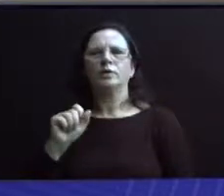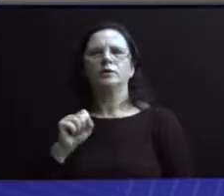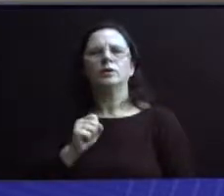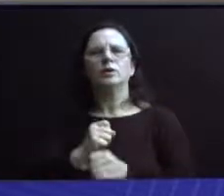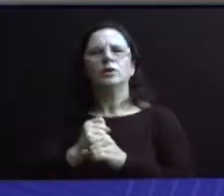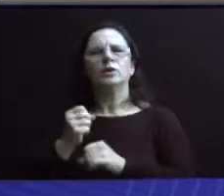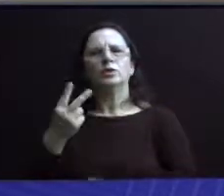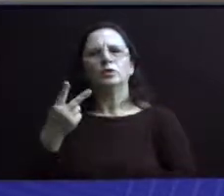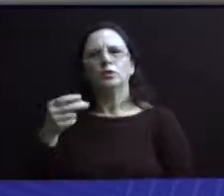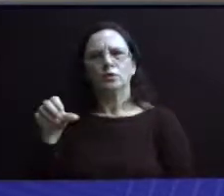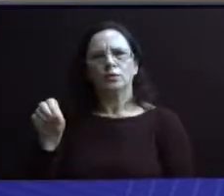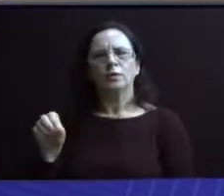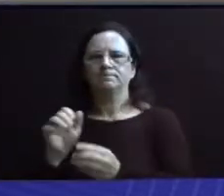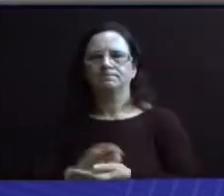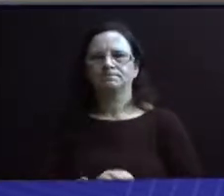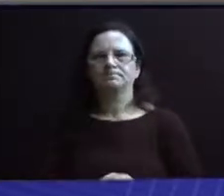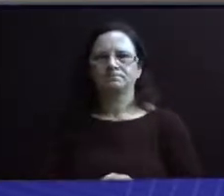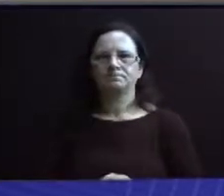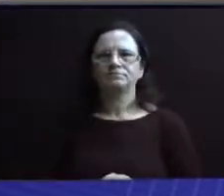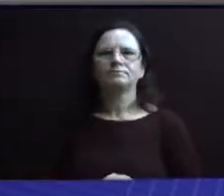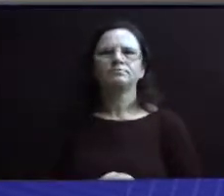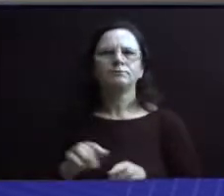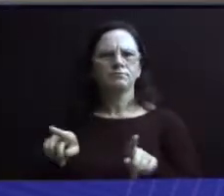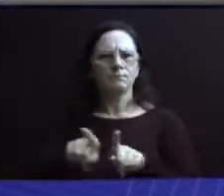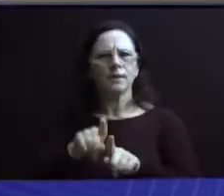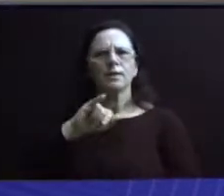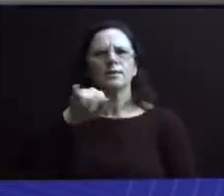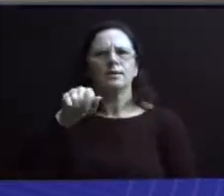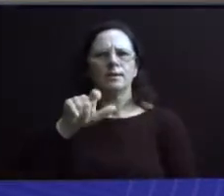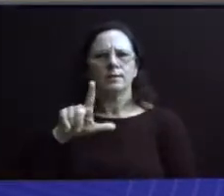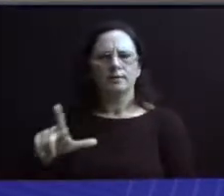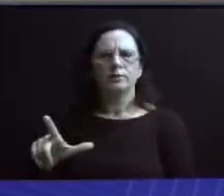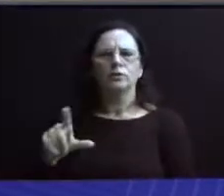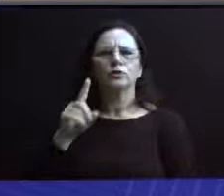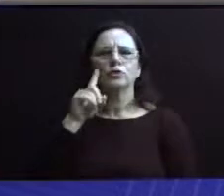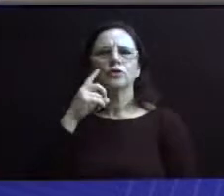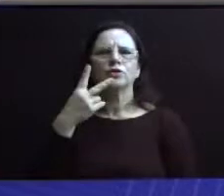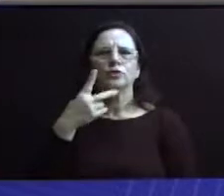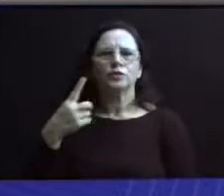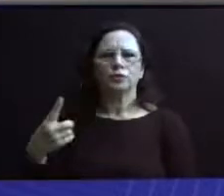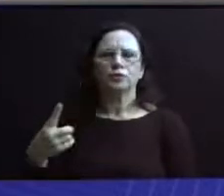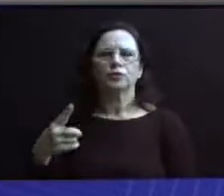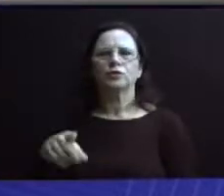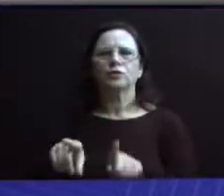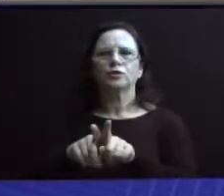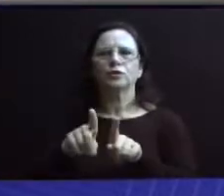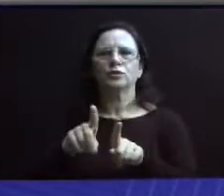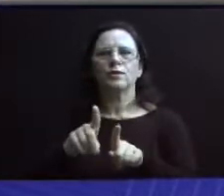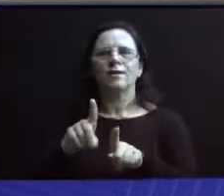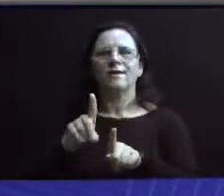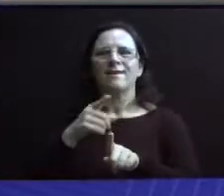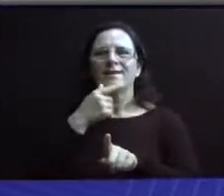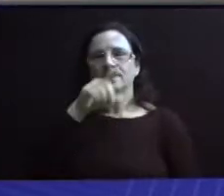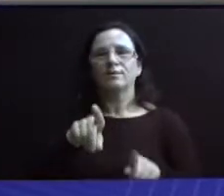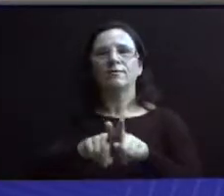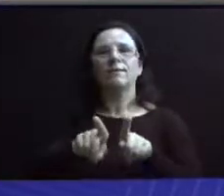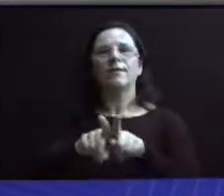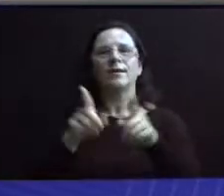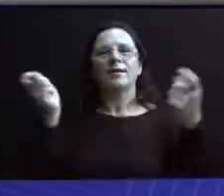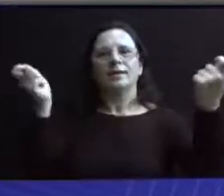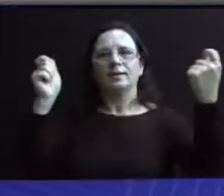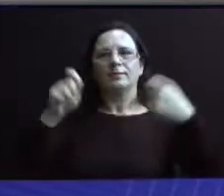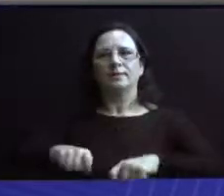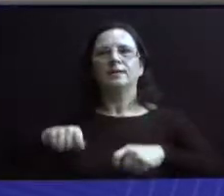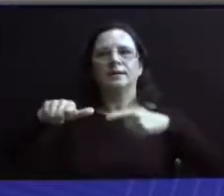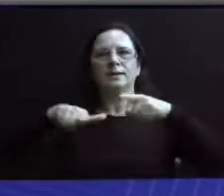falou a respeito disso, elogiou toda a equipe, sabe do empenho de toda a equipe e a gente sabe que ainda faltam alguns